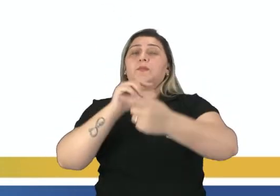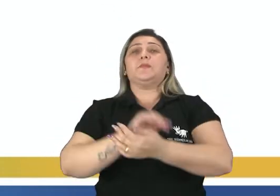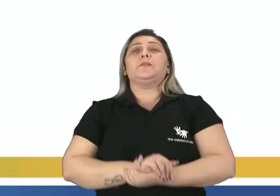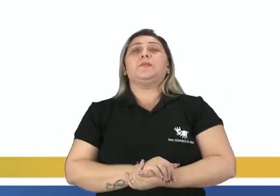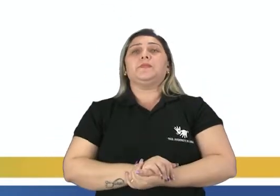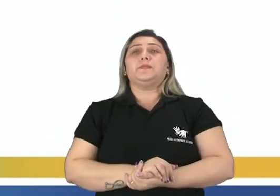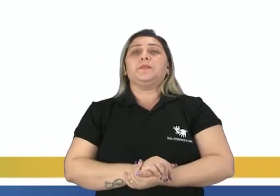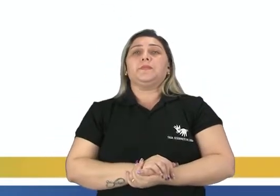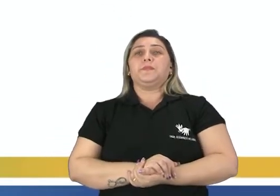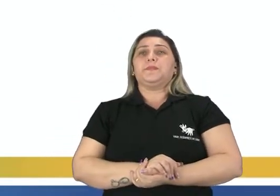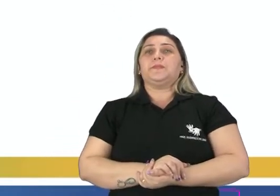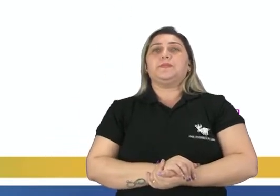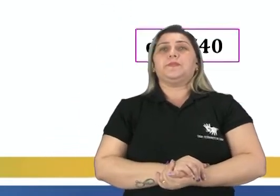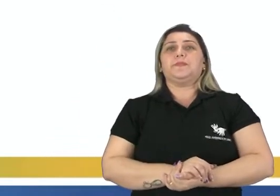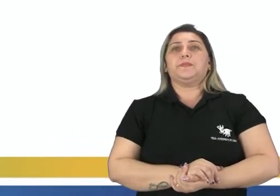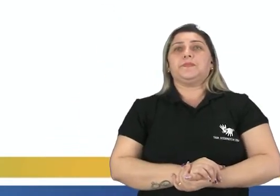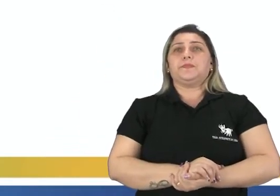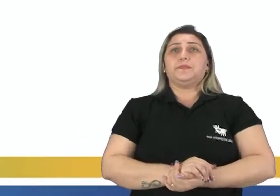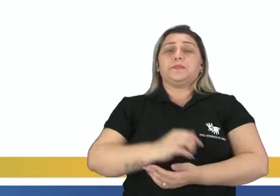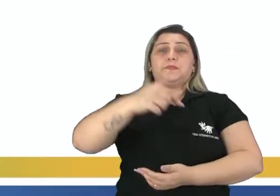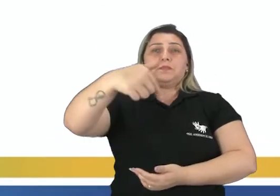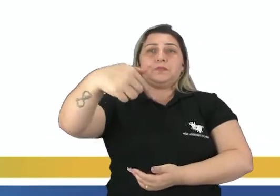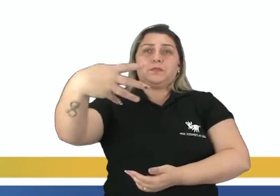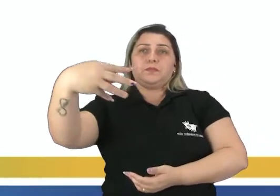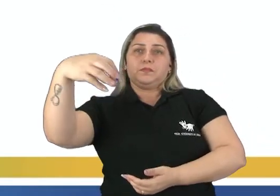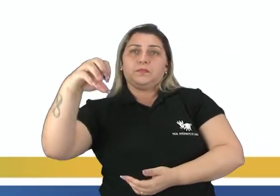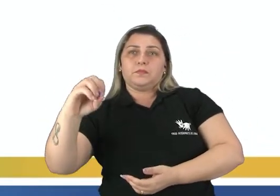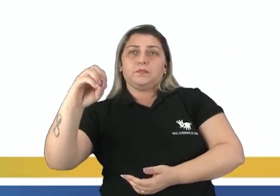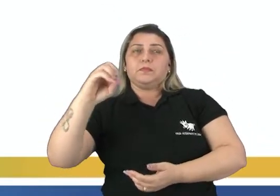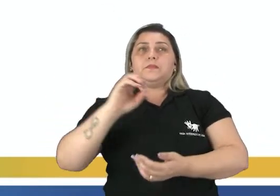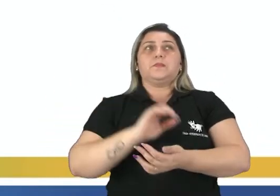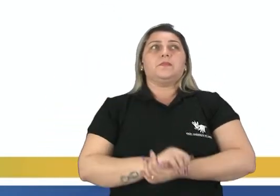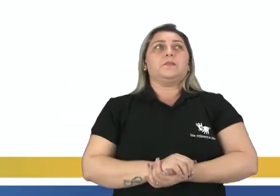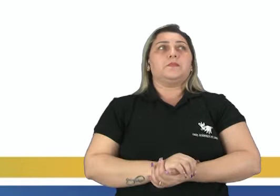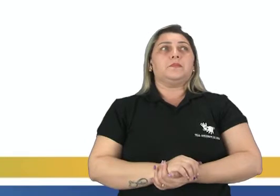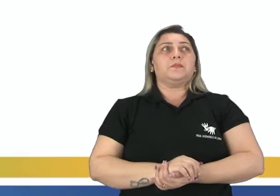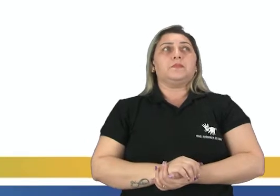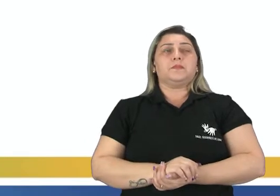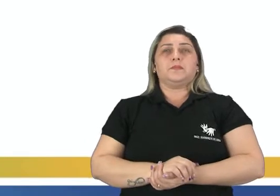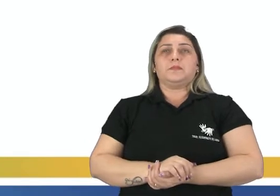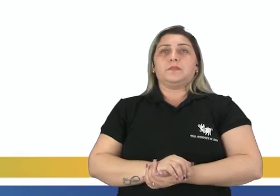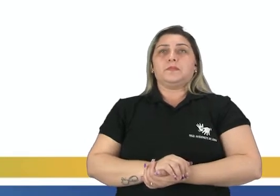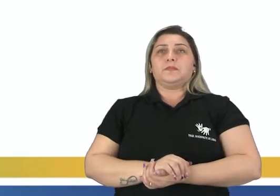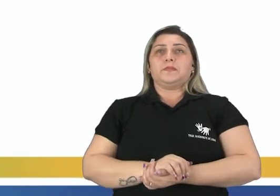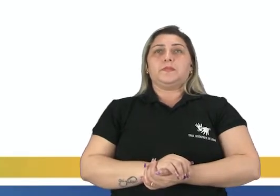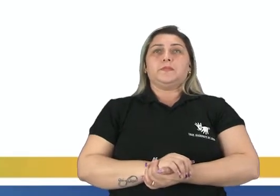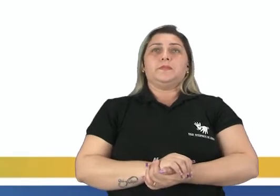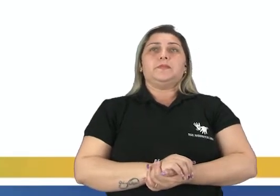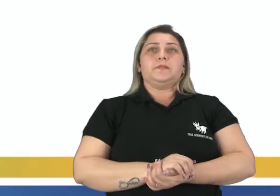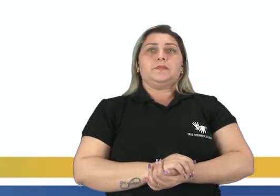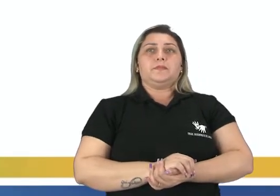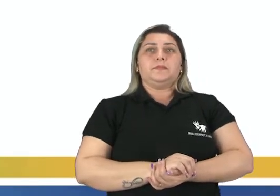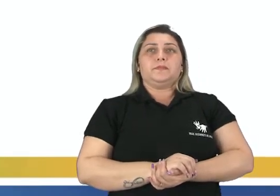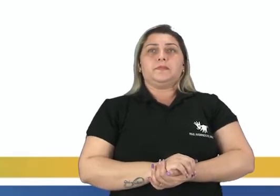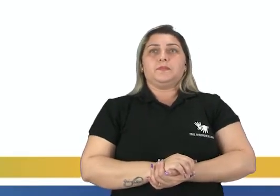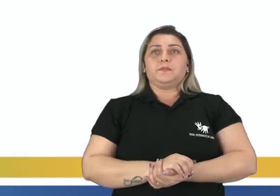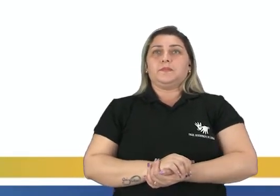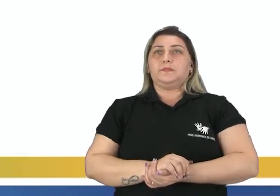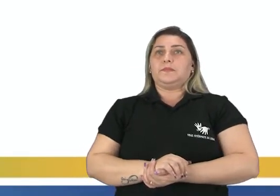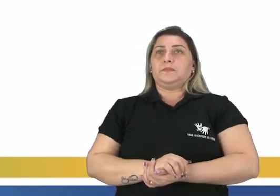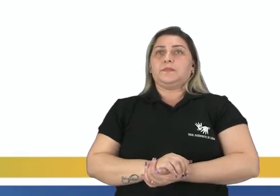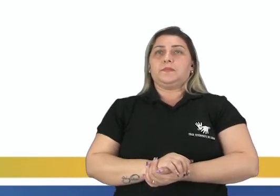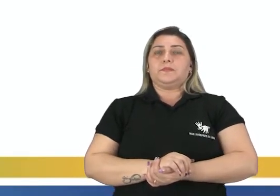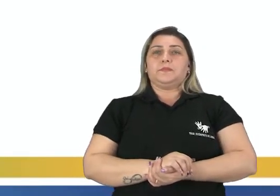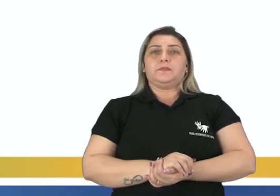Dividindo 1480 por dois, temos D igual a 740.